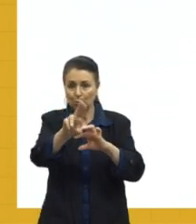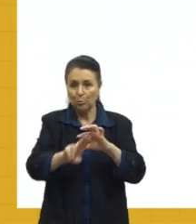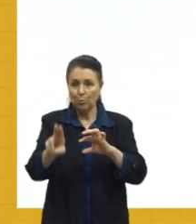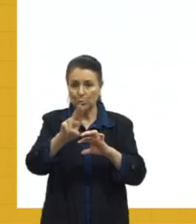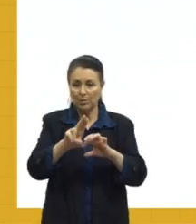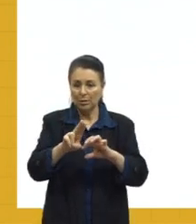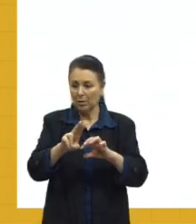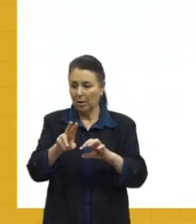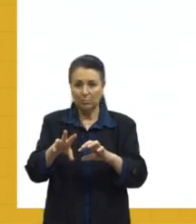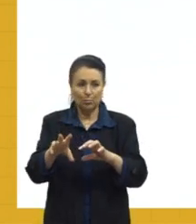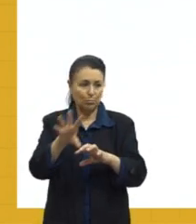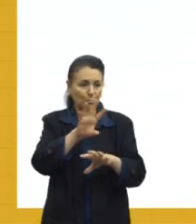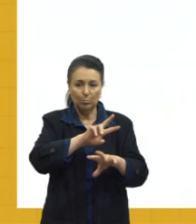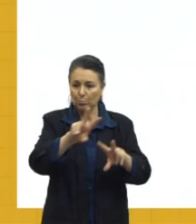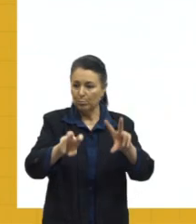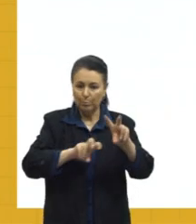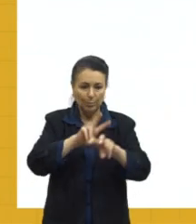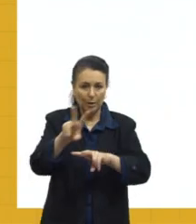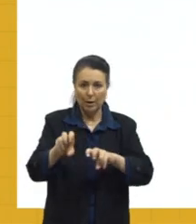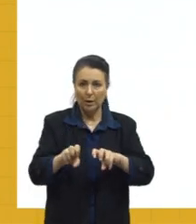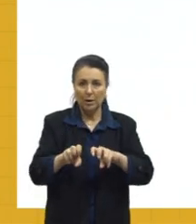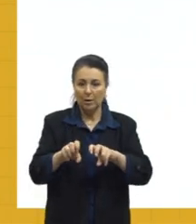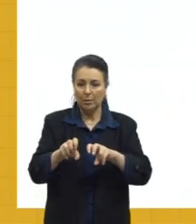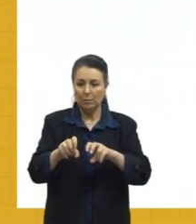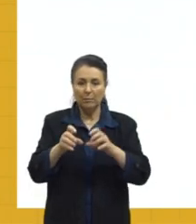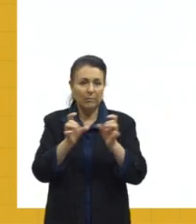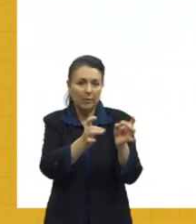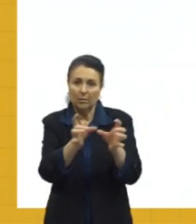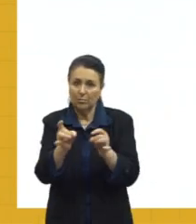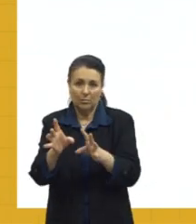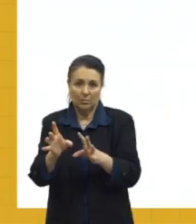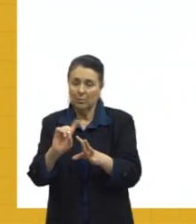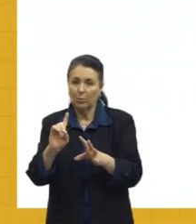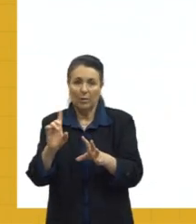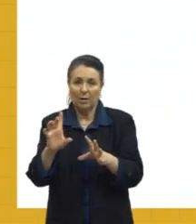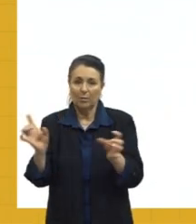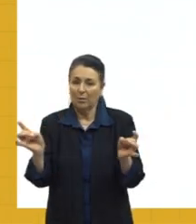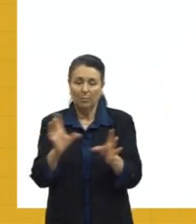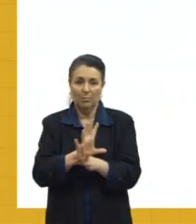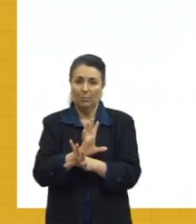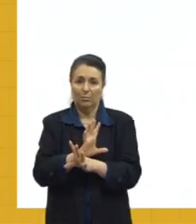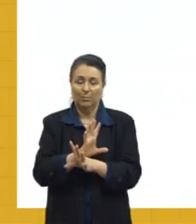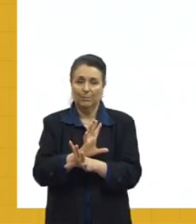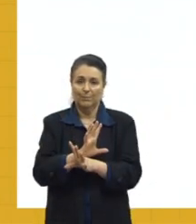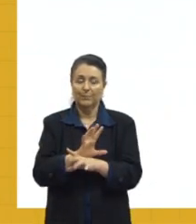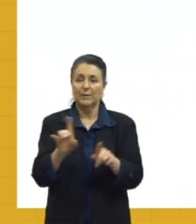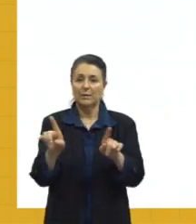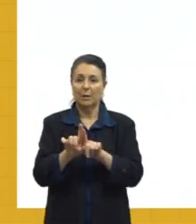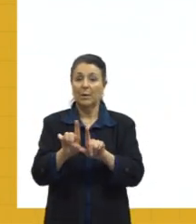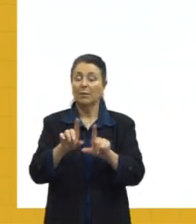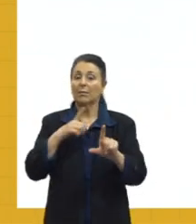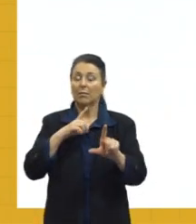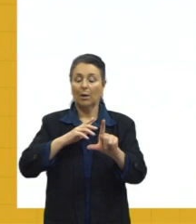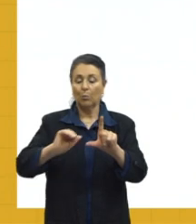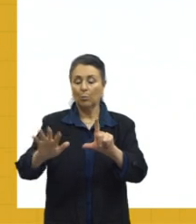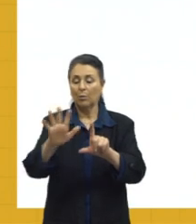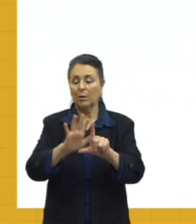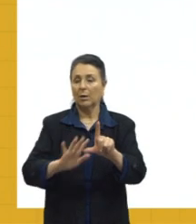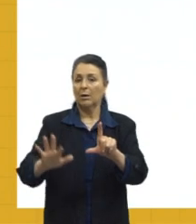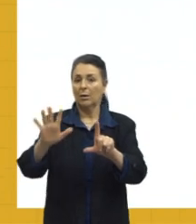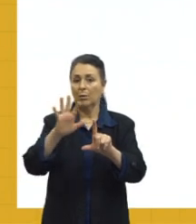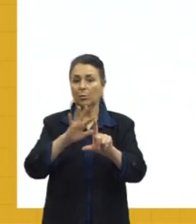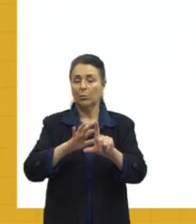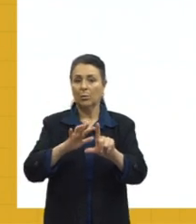caminhão e vende, tá? Então, essa é a relação. Trago pra vocês, também um QR Code, né, sobre a